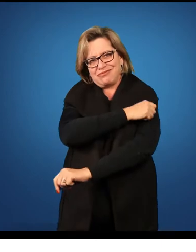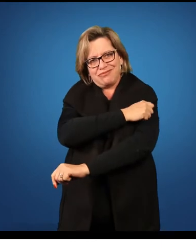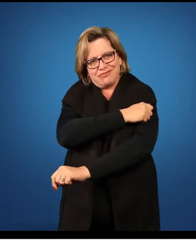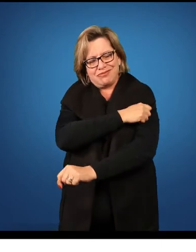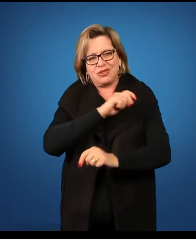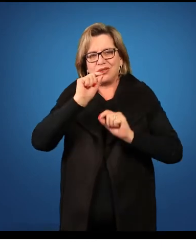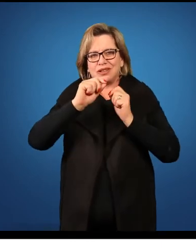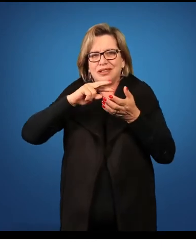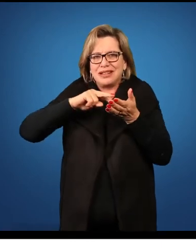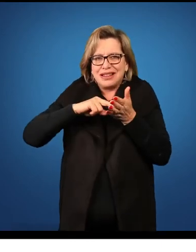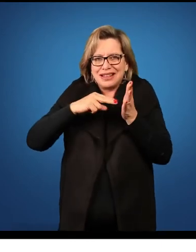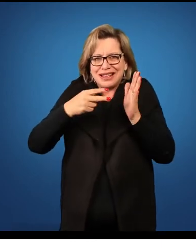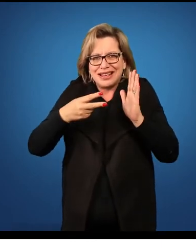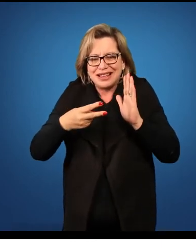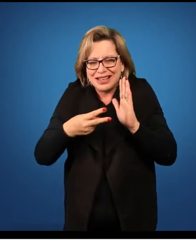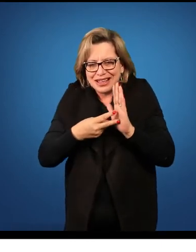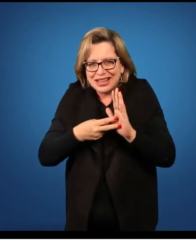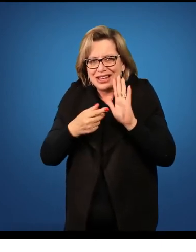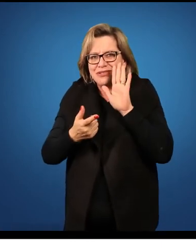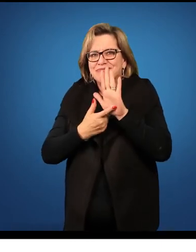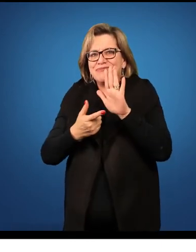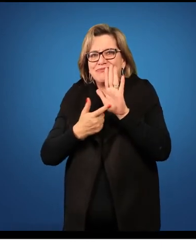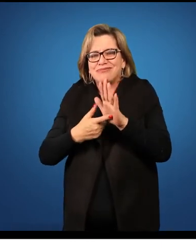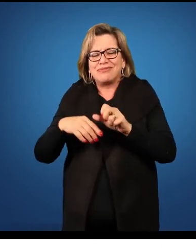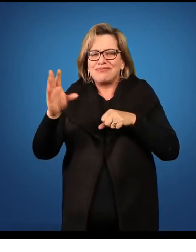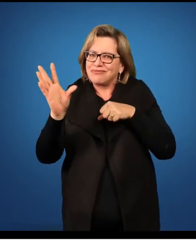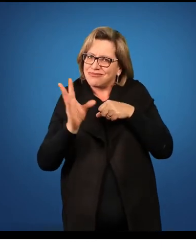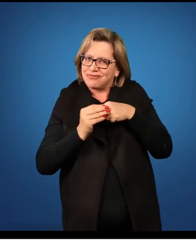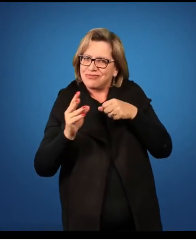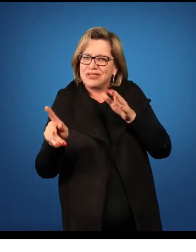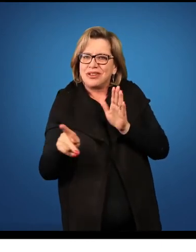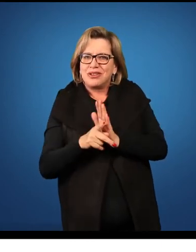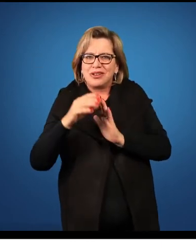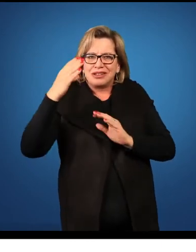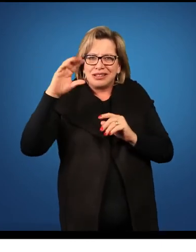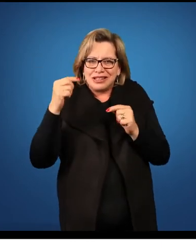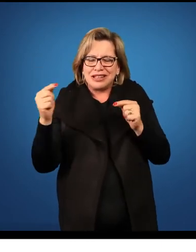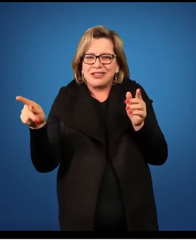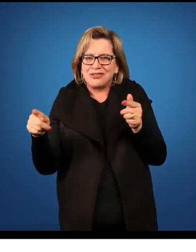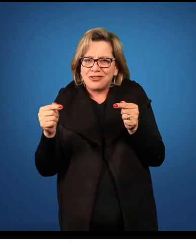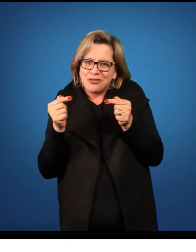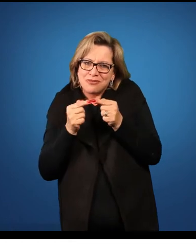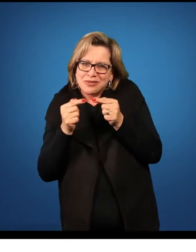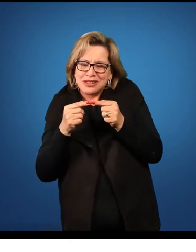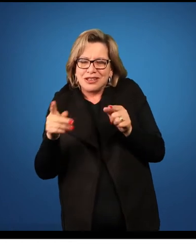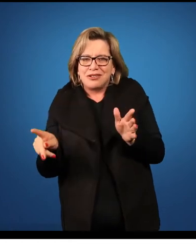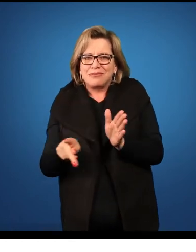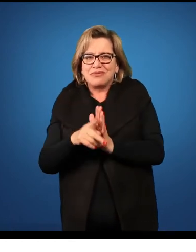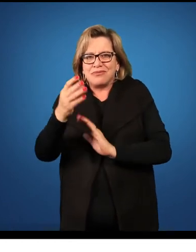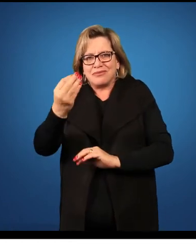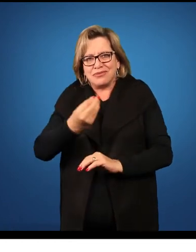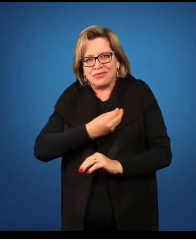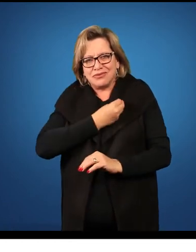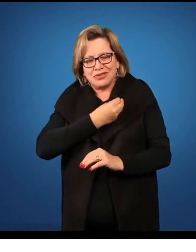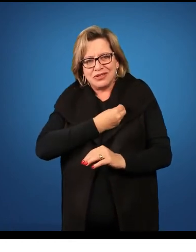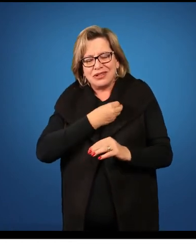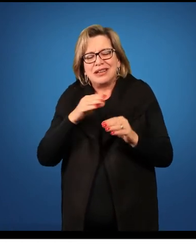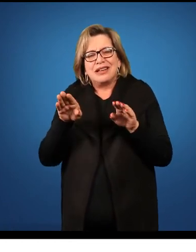significa aproximar esses conteúdos que eu estou trabalhando ao cotidiano do aluno. Eu também tenho que ter uma relação interdisciplinar, ou seja,